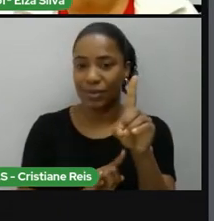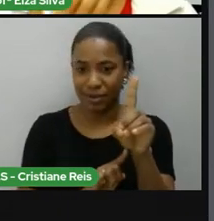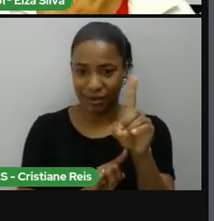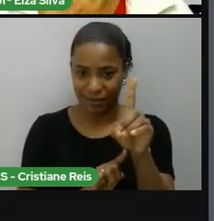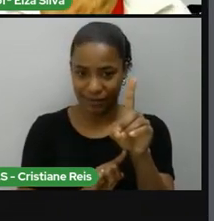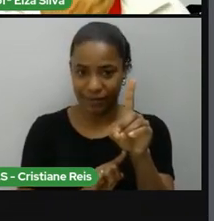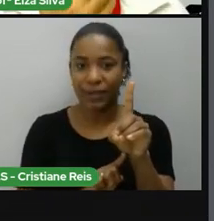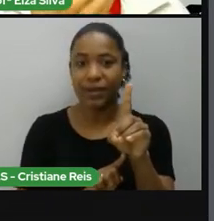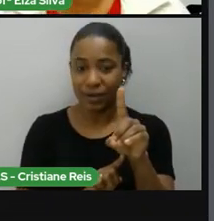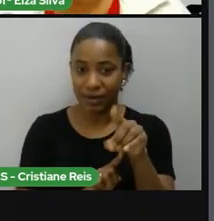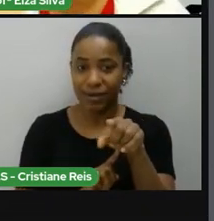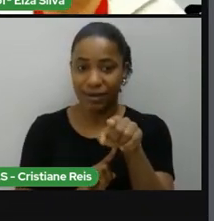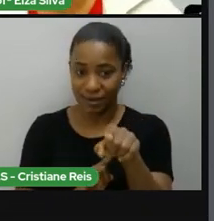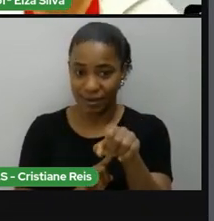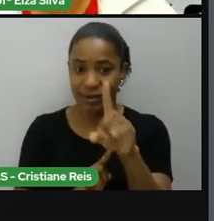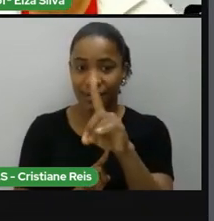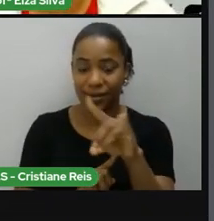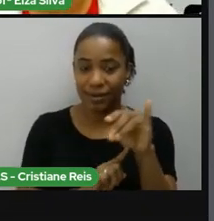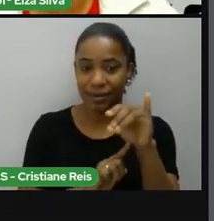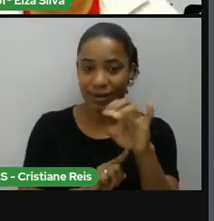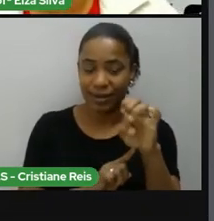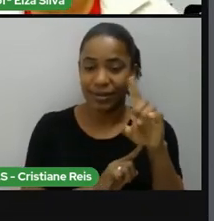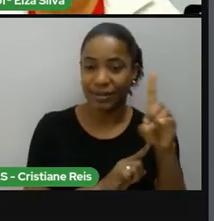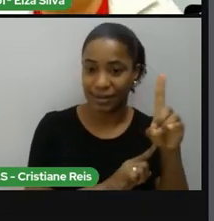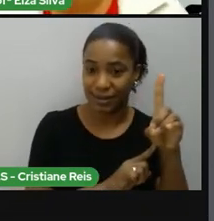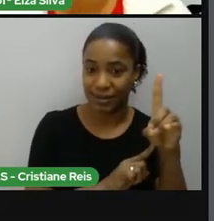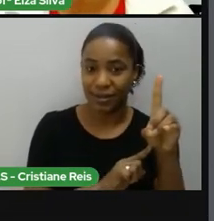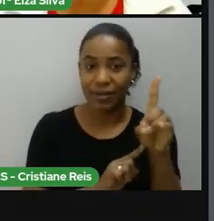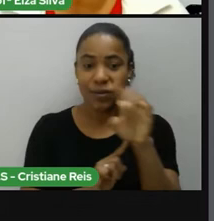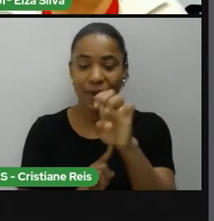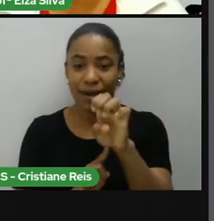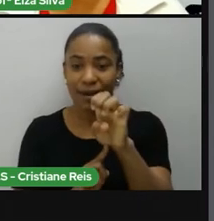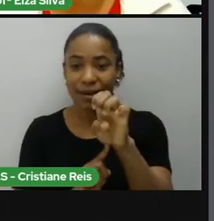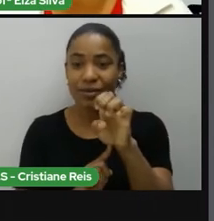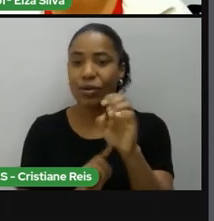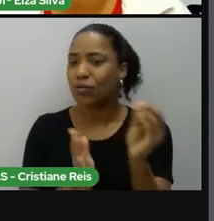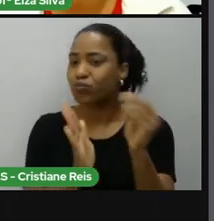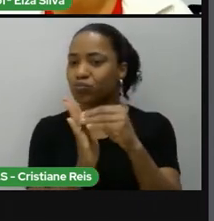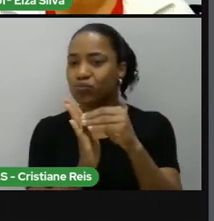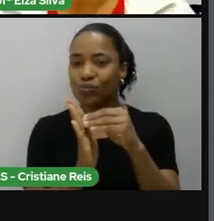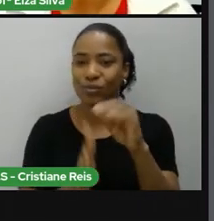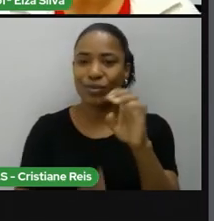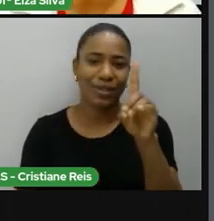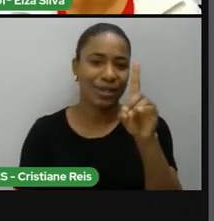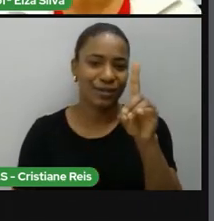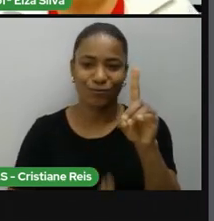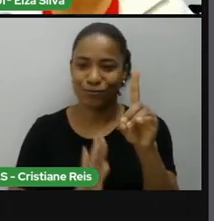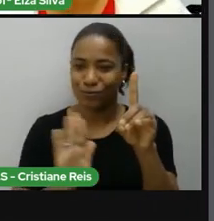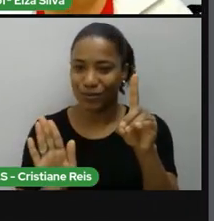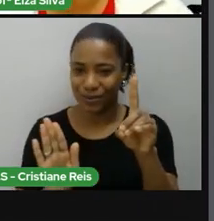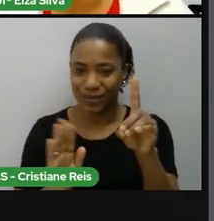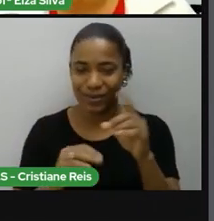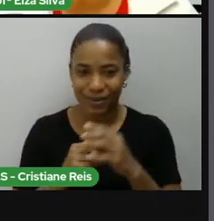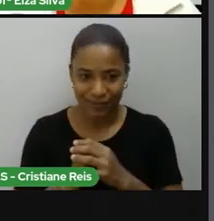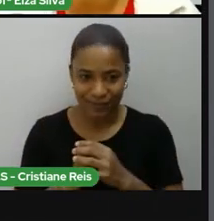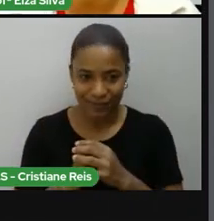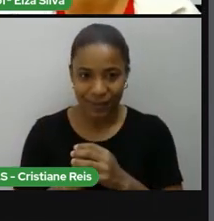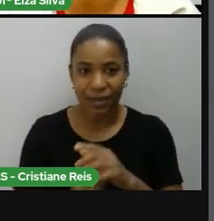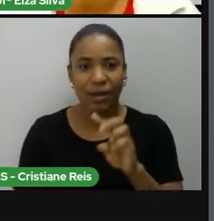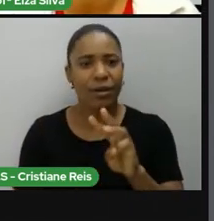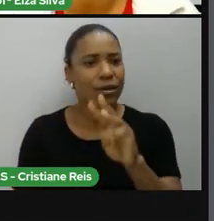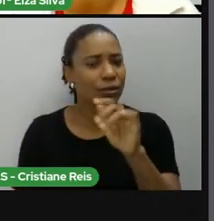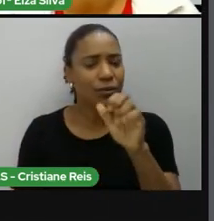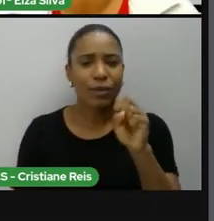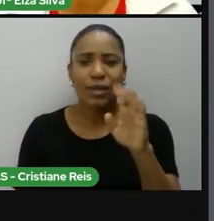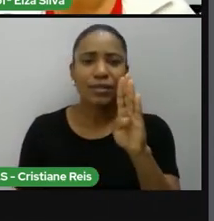é morrer, terminou também em e, eu acrescentei apenas o d, para formar o passado. Já no caso de was born e was,